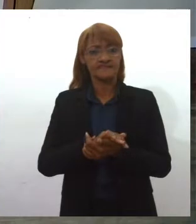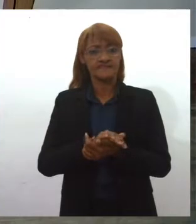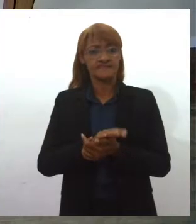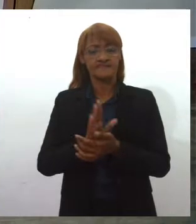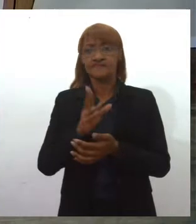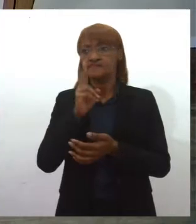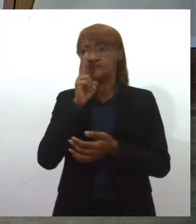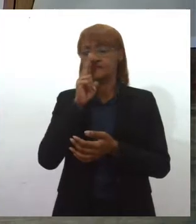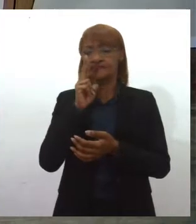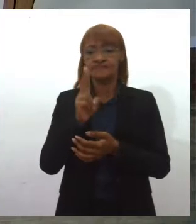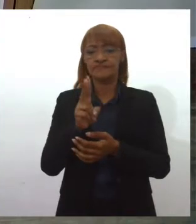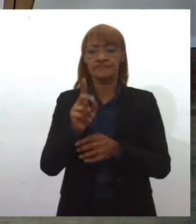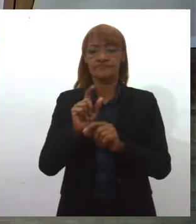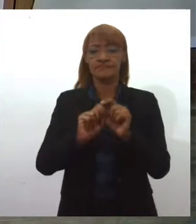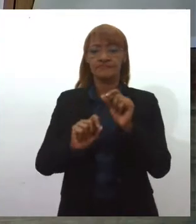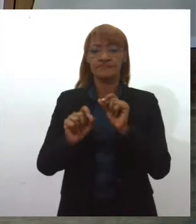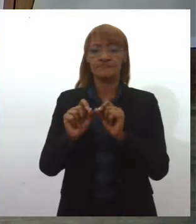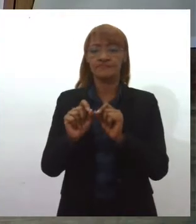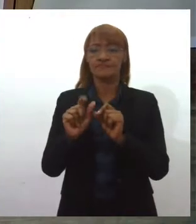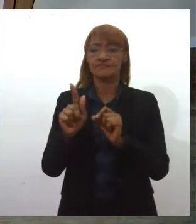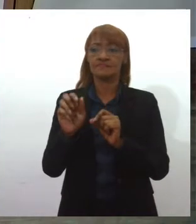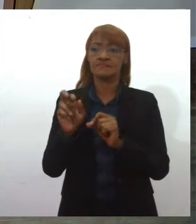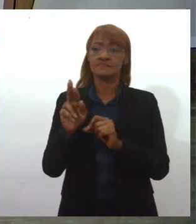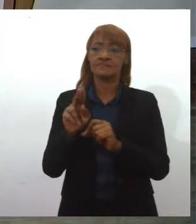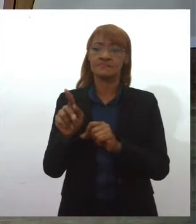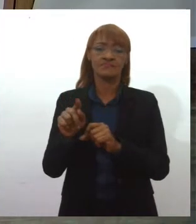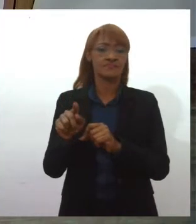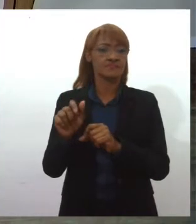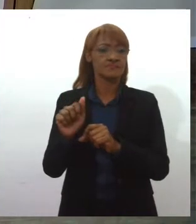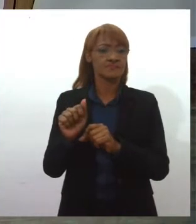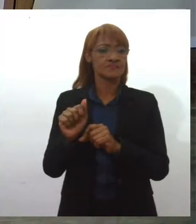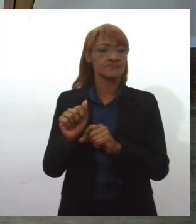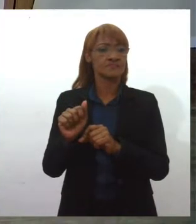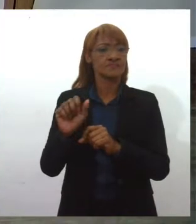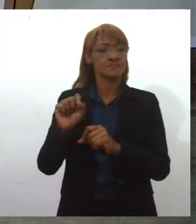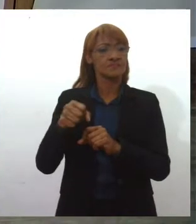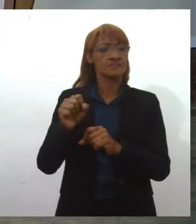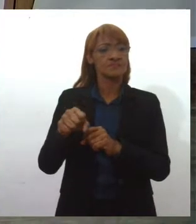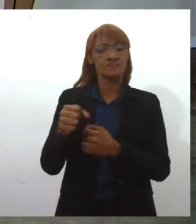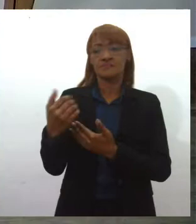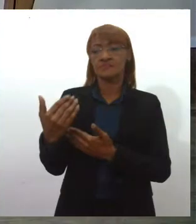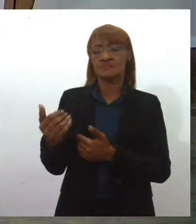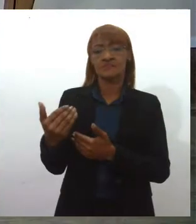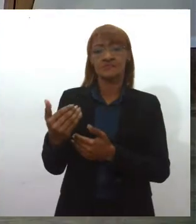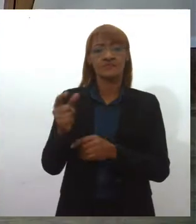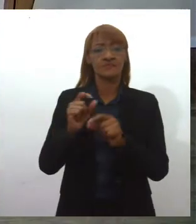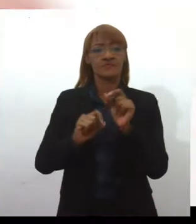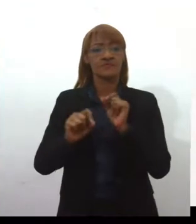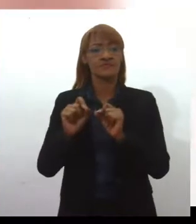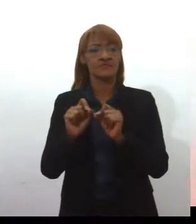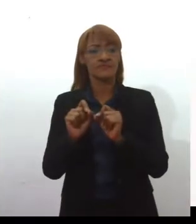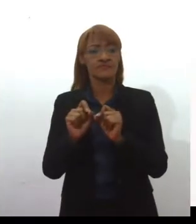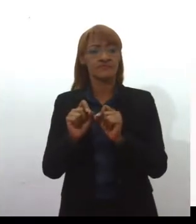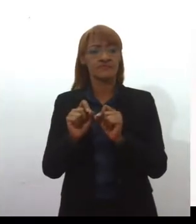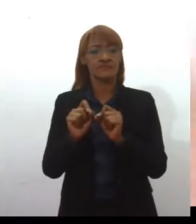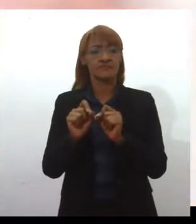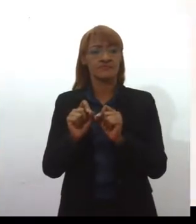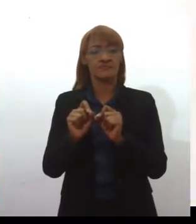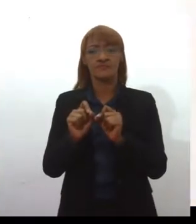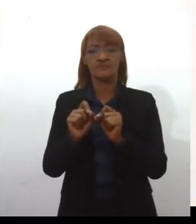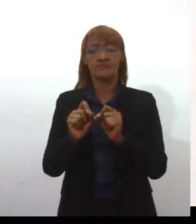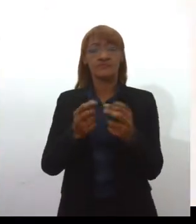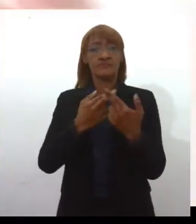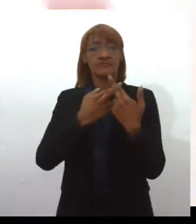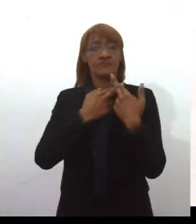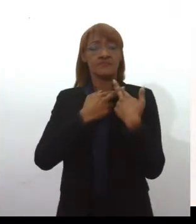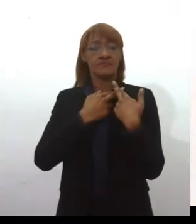forte, né, Jeruzi? Sim, na juventude, né? Então, quando a gente pensa Antonieta presidindo o Grêmio das Normalistas,